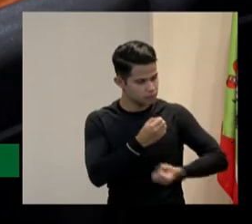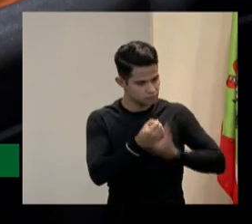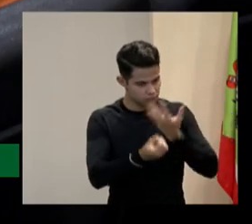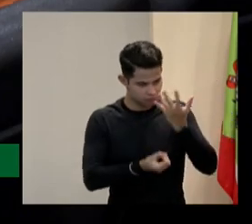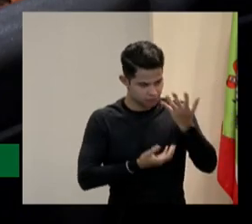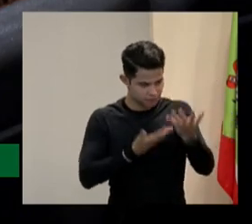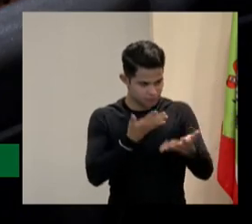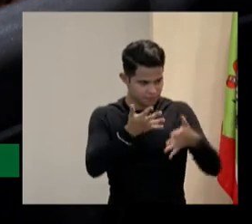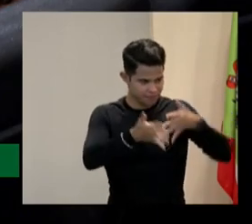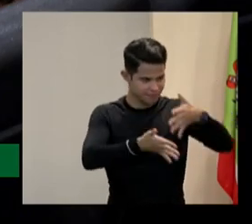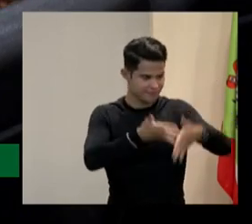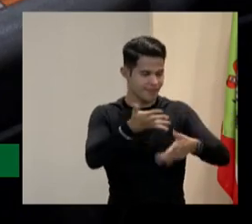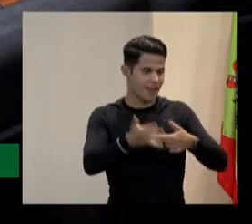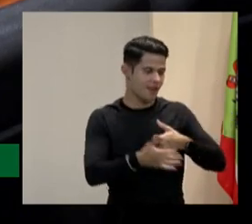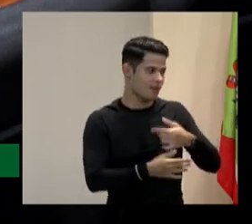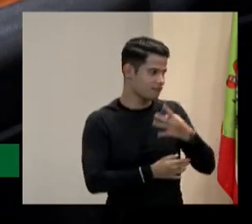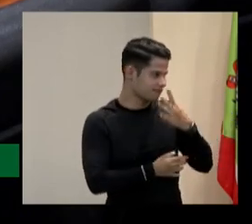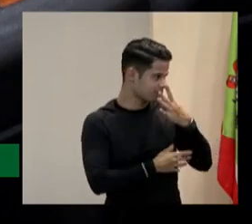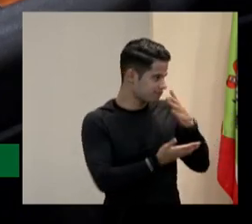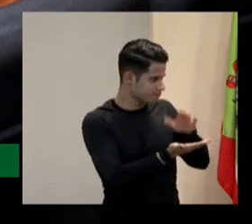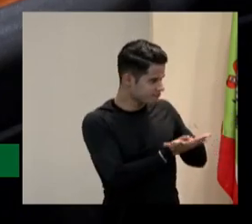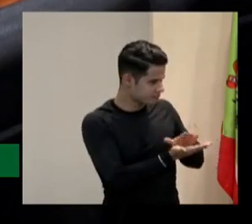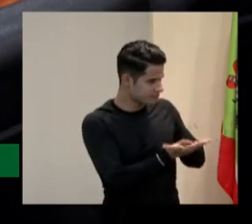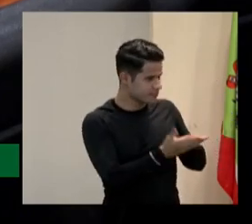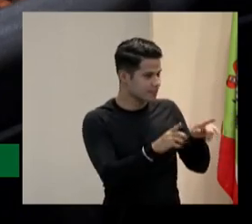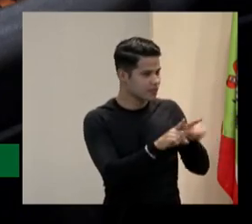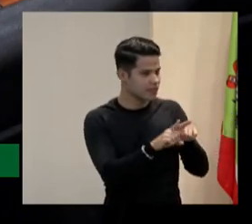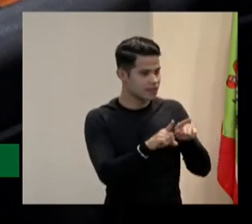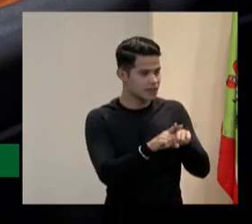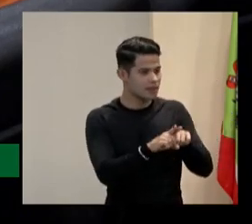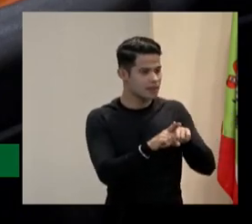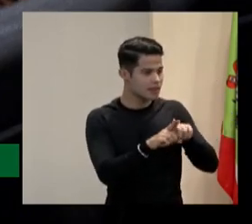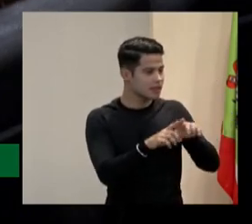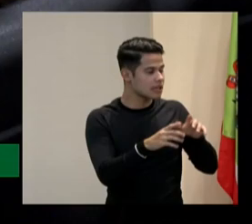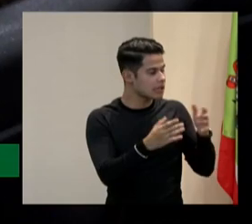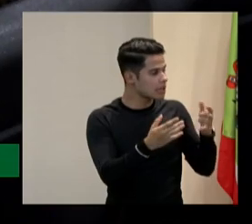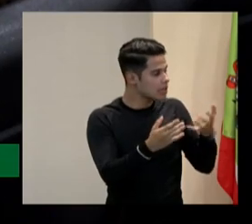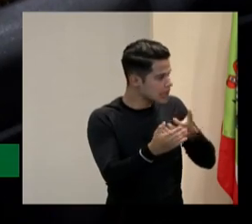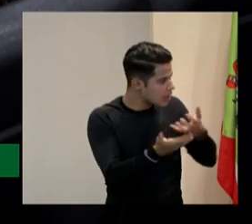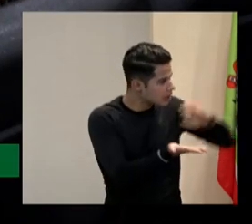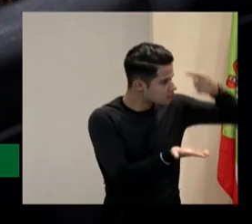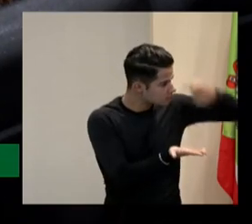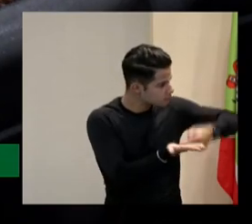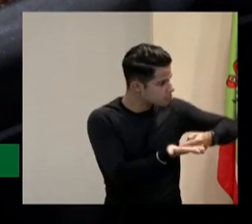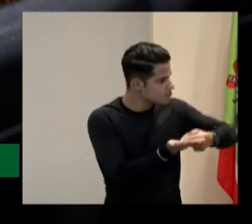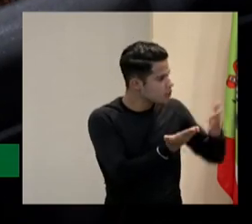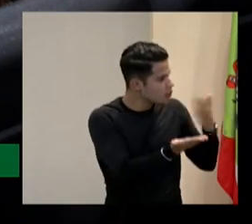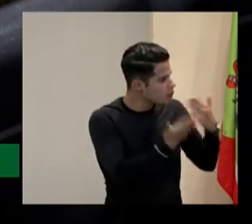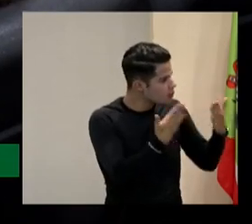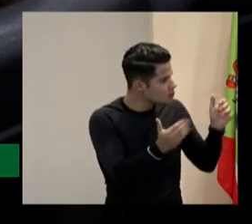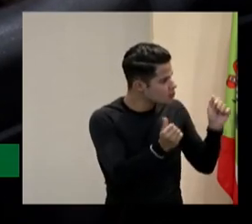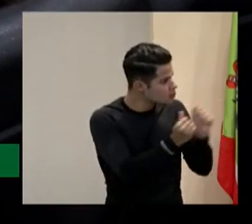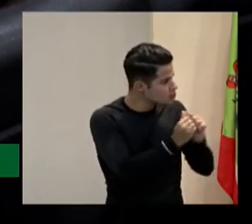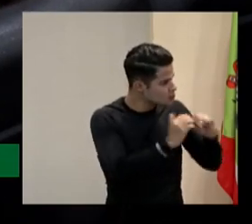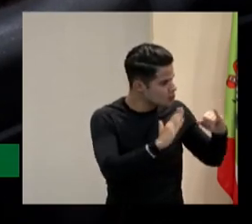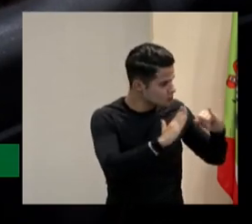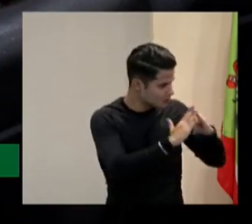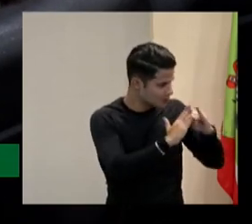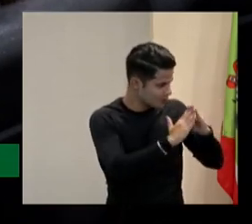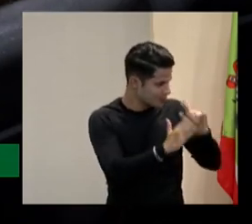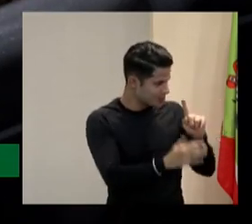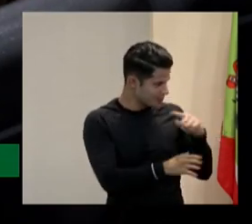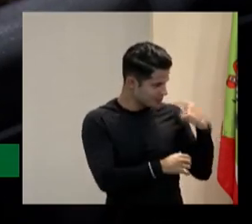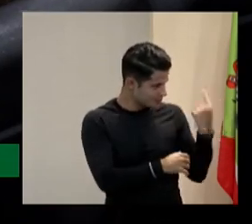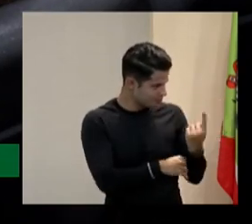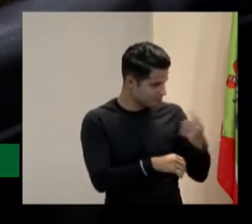admiradora e quero fazer algumas parcerias com vocês sim com a nossa instituição e como